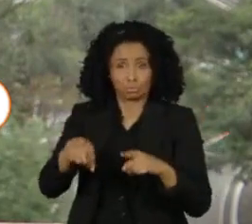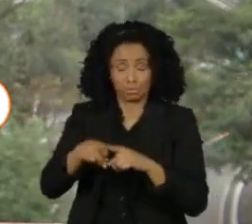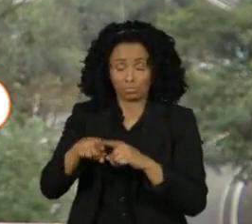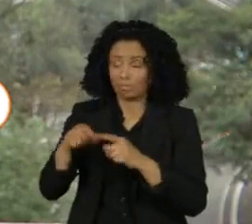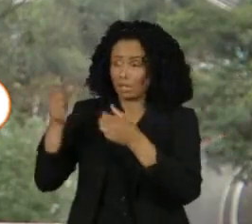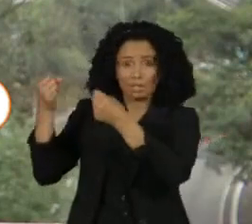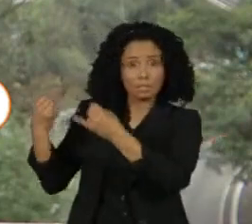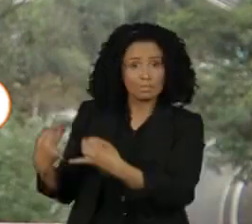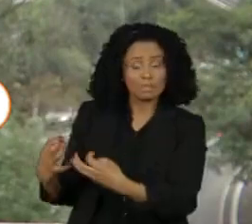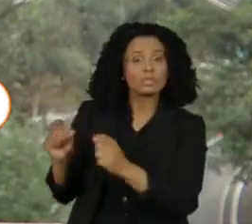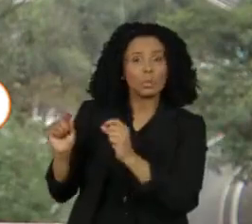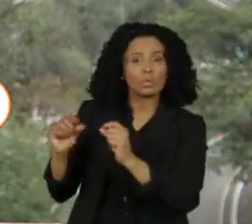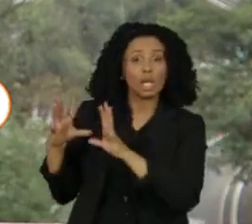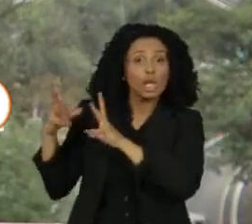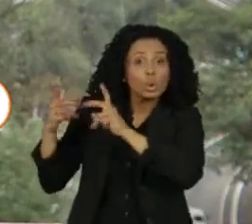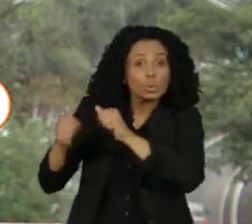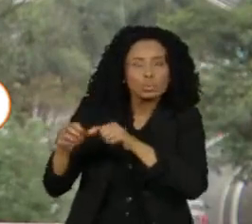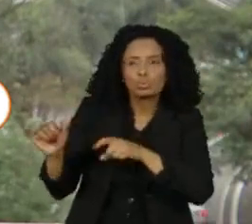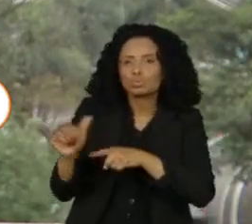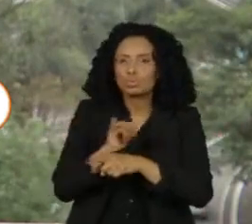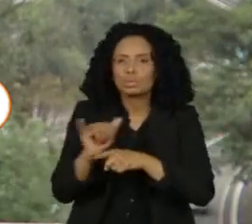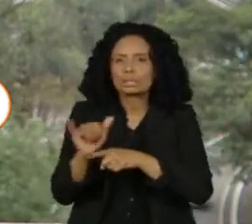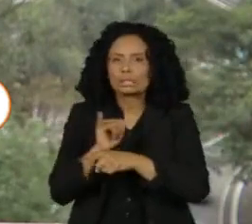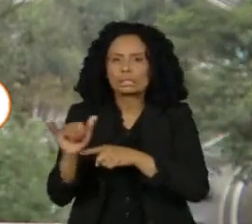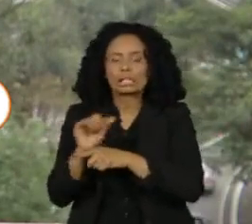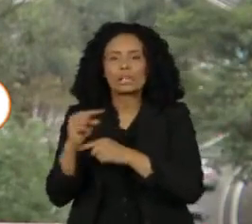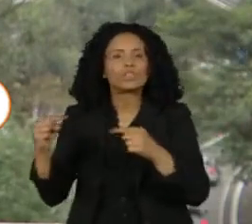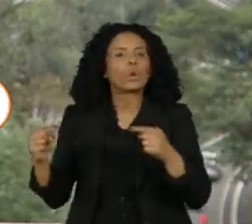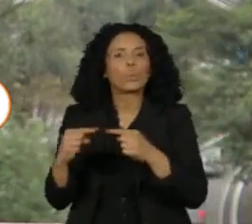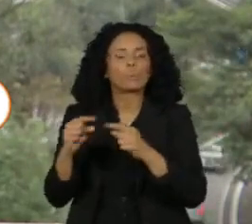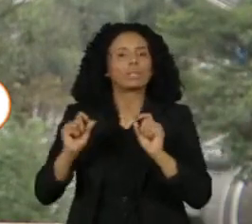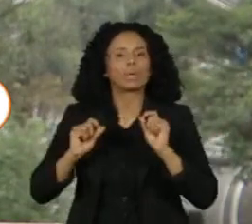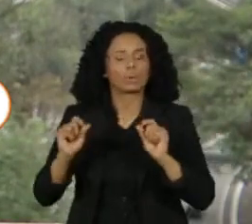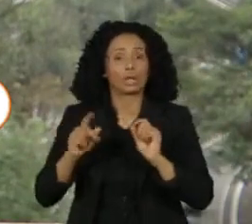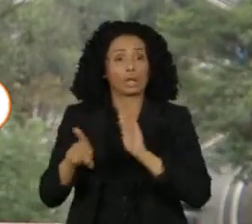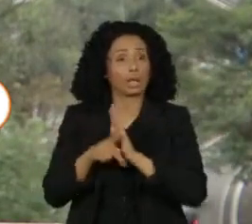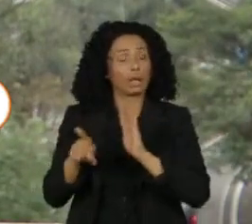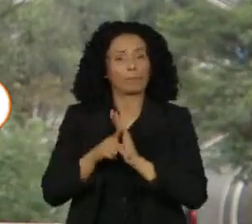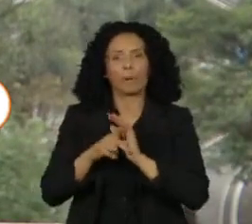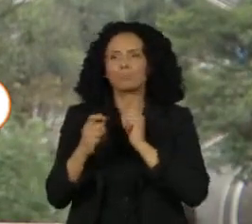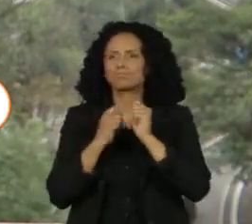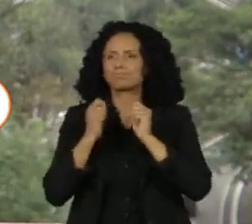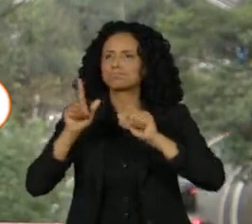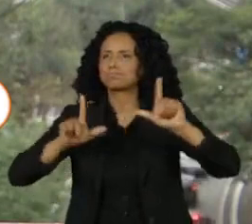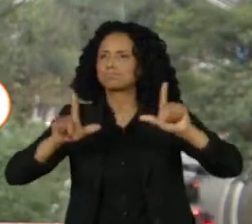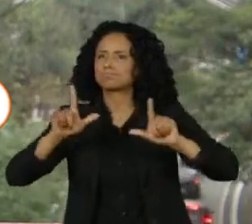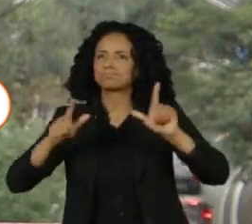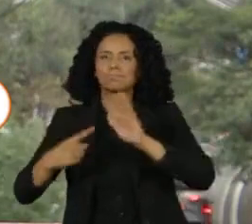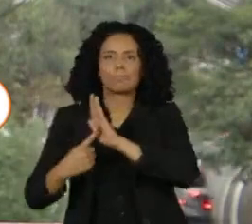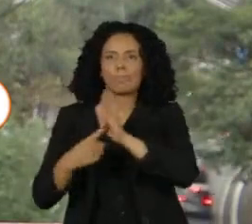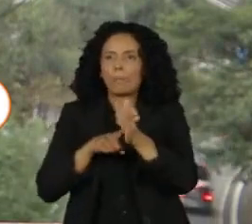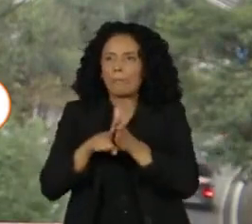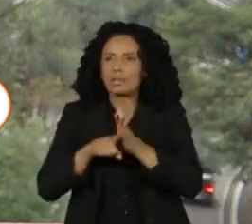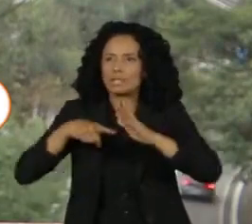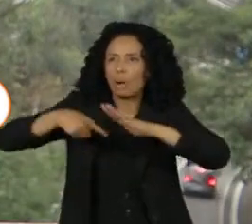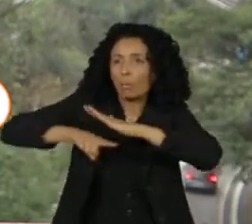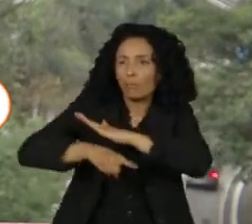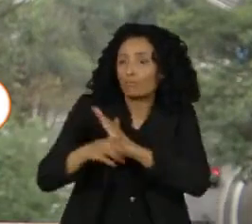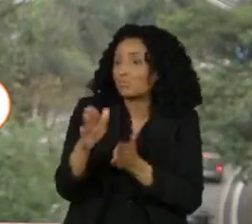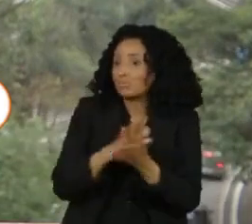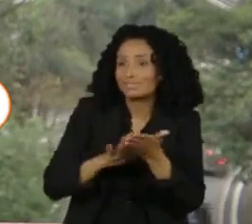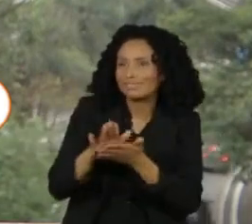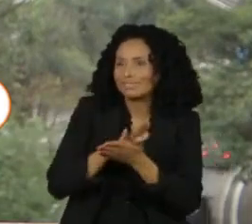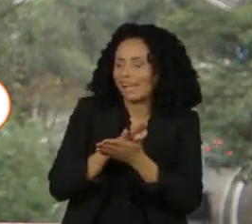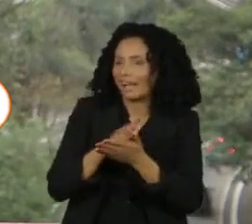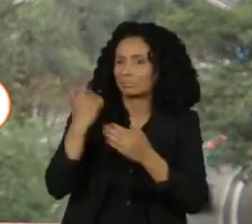diz que toda a operação foi baseada numa publicação da imprensa sem um aprofundamento maior das investigações.